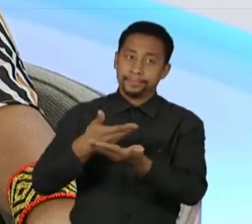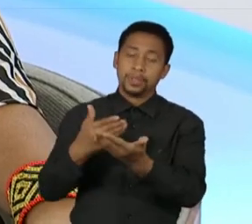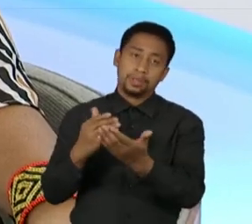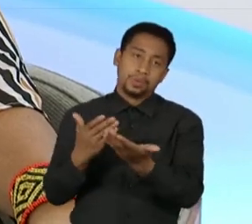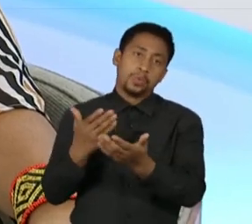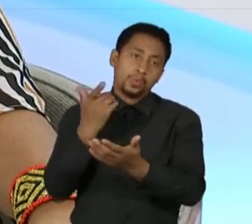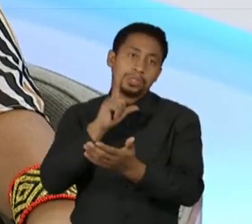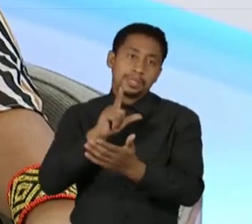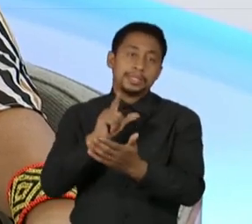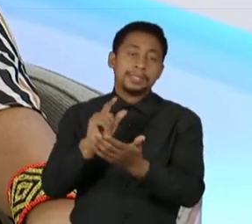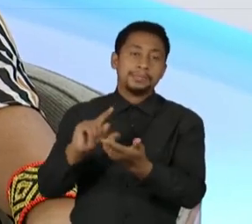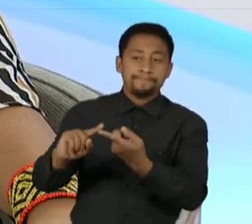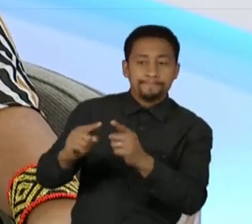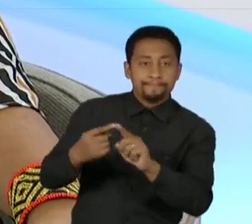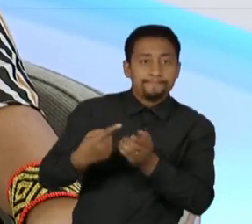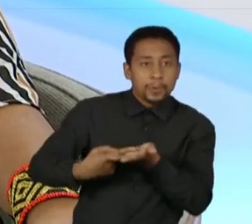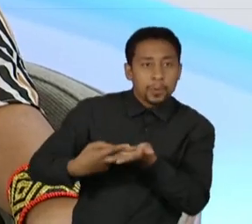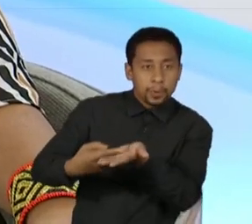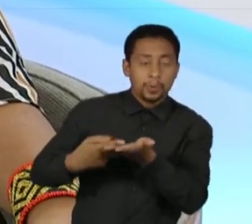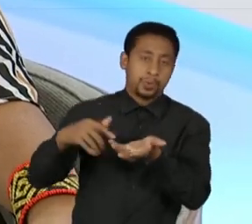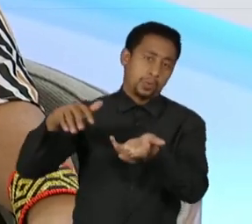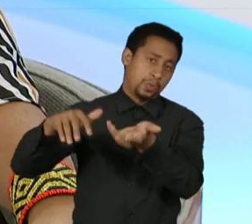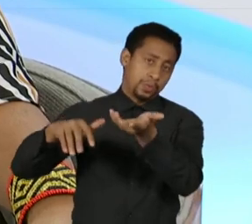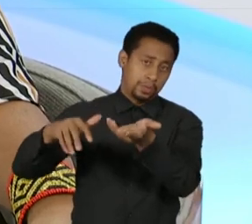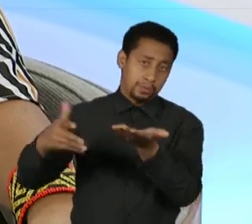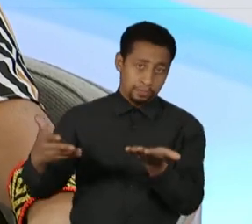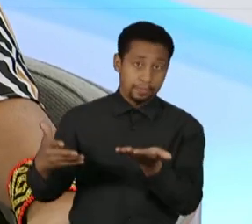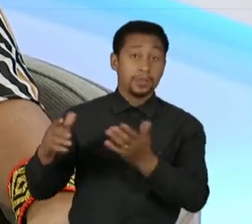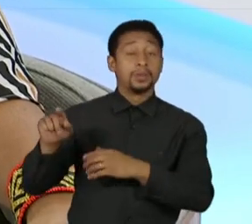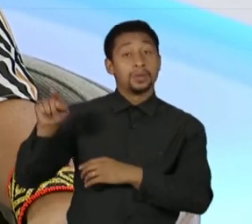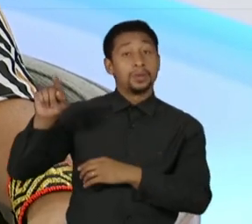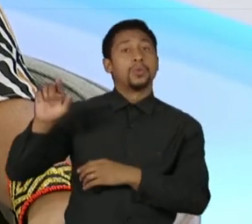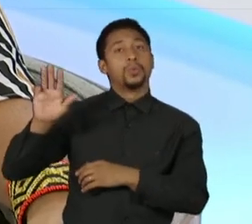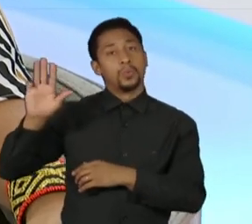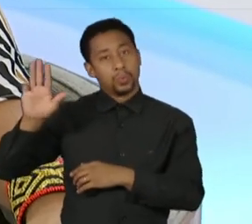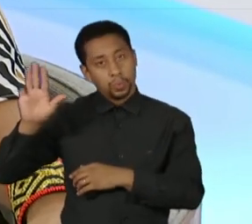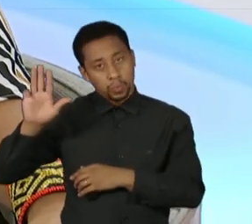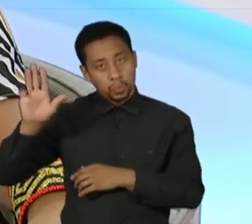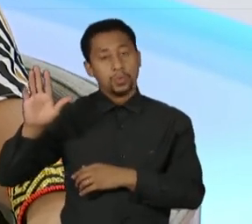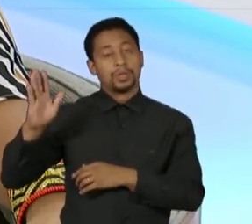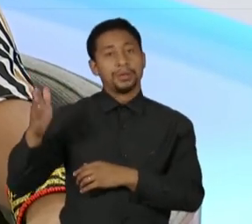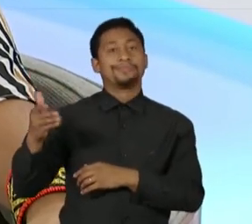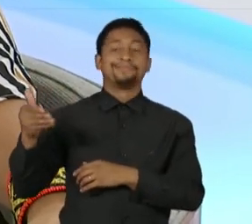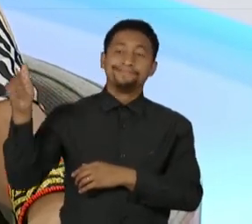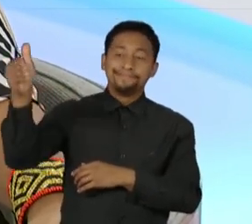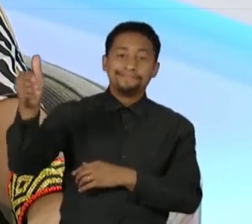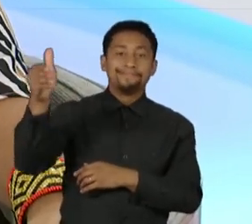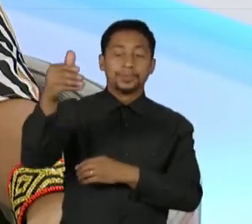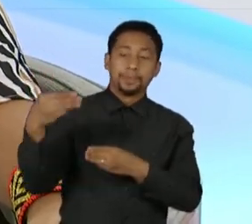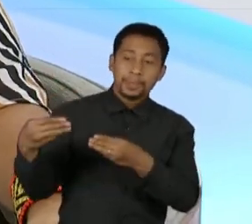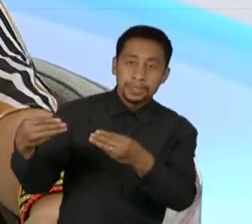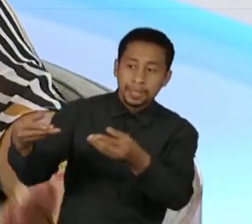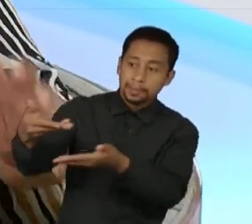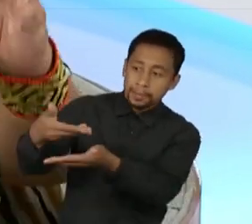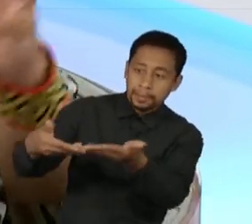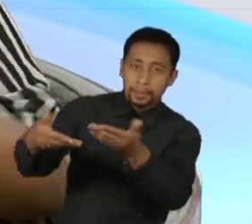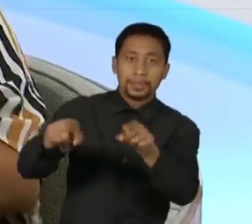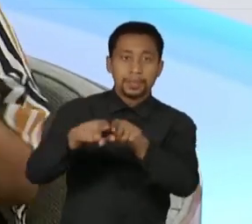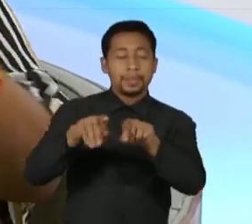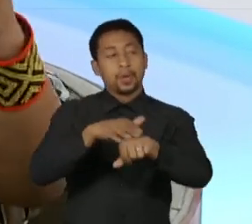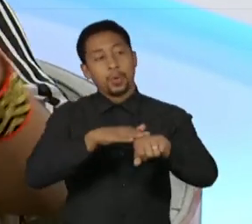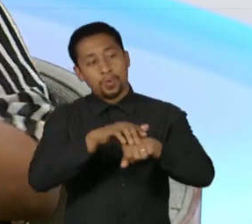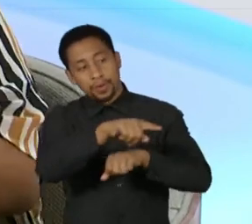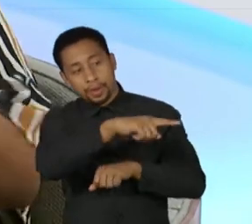A orientação do presidente Lula, até que a gente, nos ministérios, converse, dialogue com os deputados, e vamos